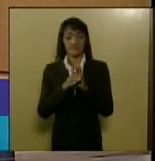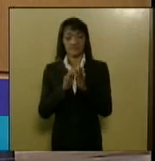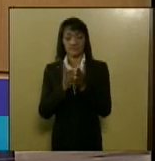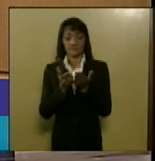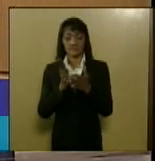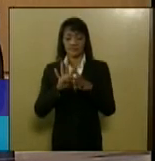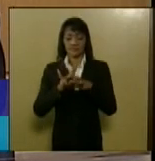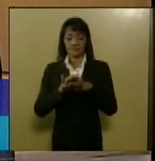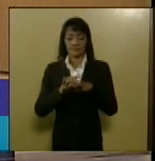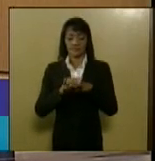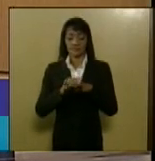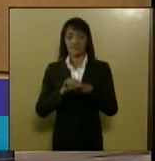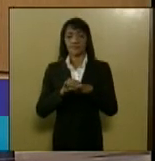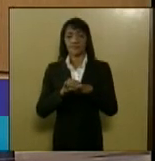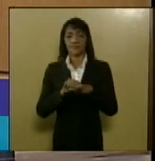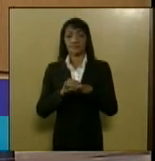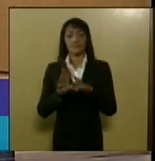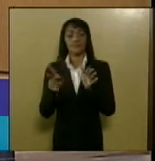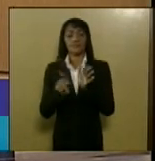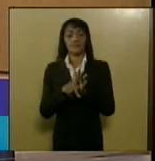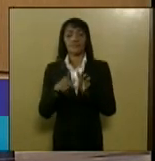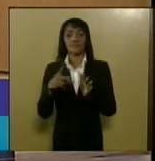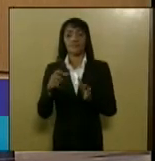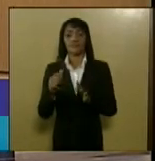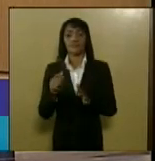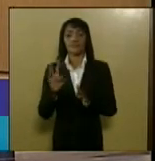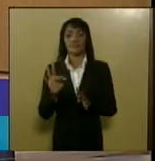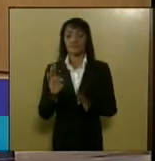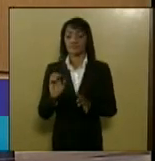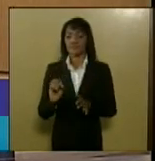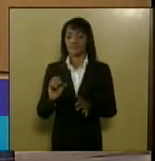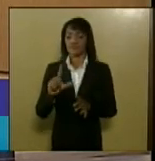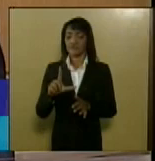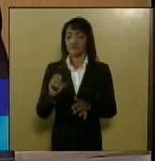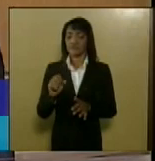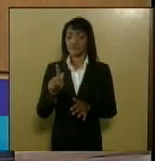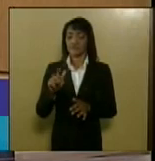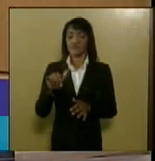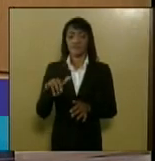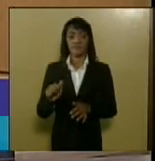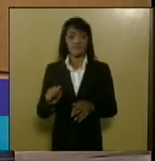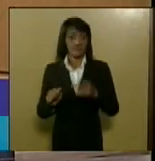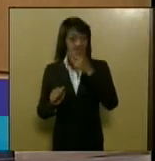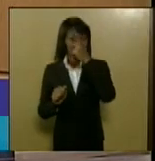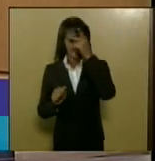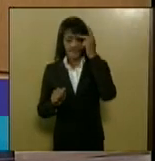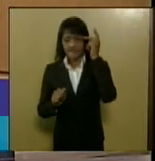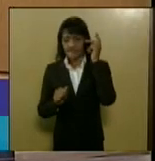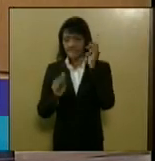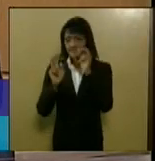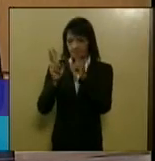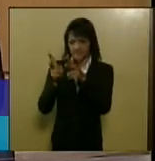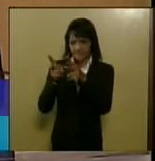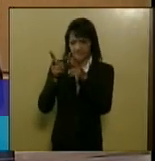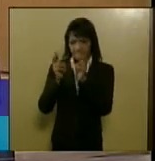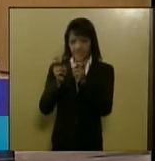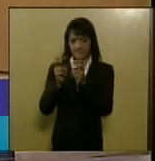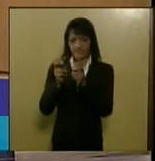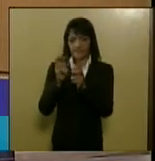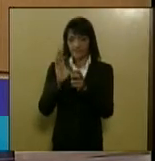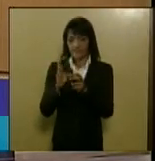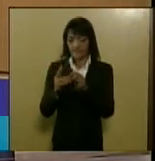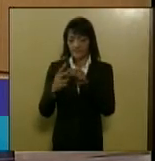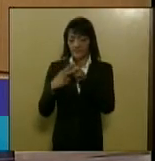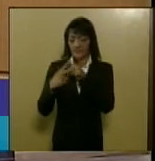já como uma patologia então as pessoas tendem a observar o